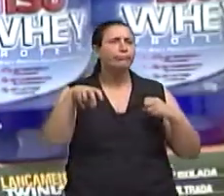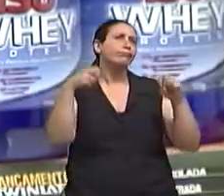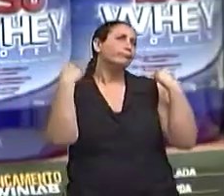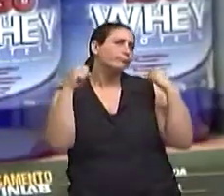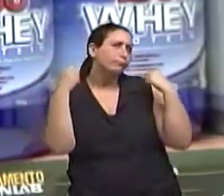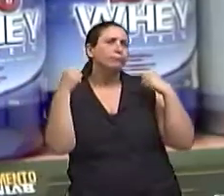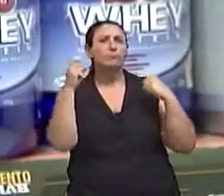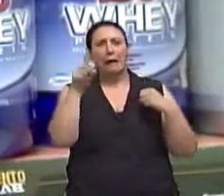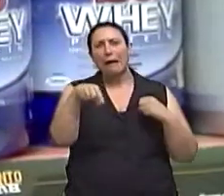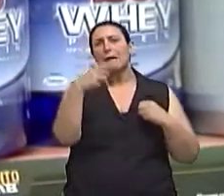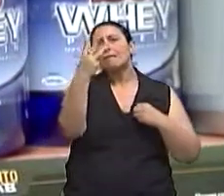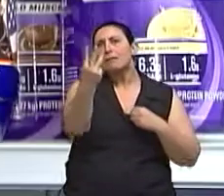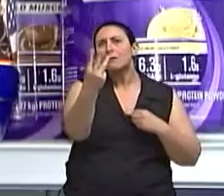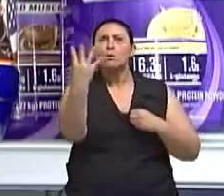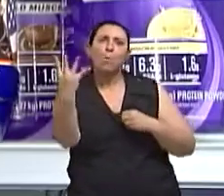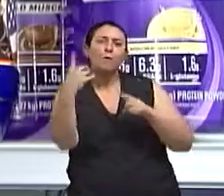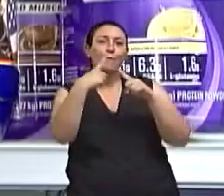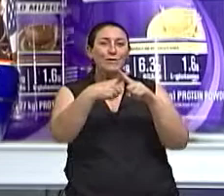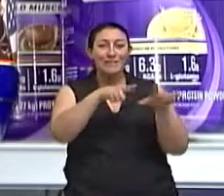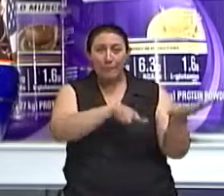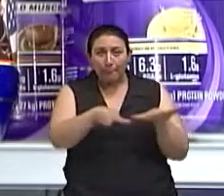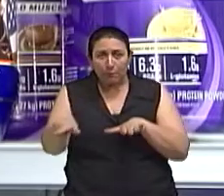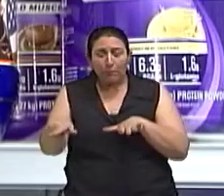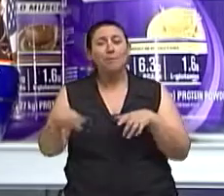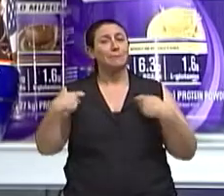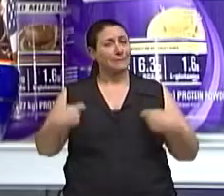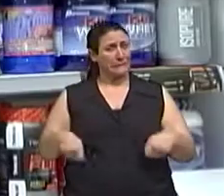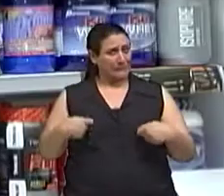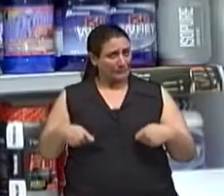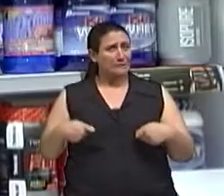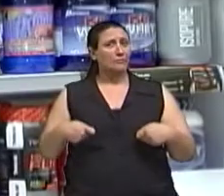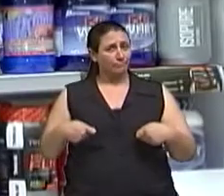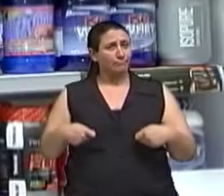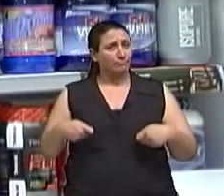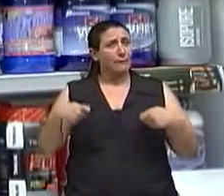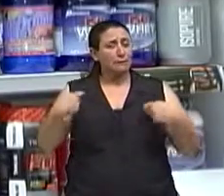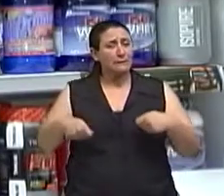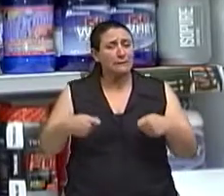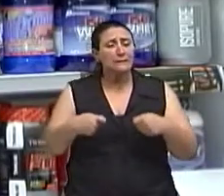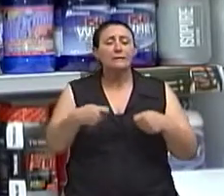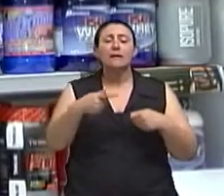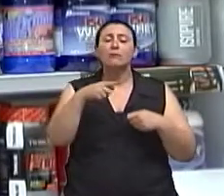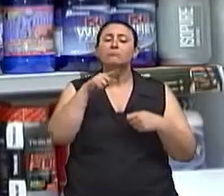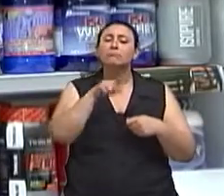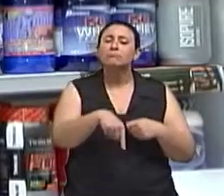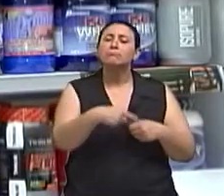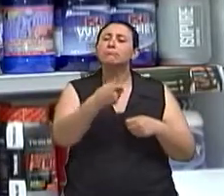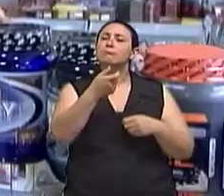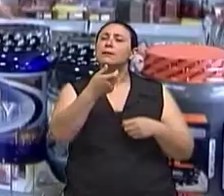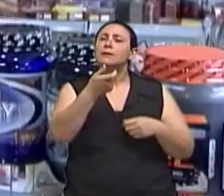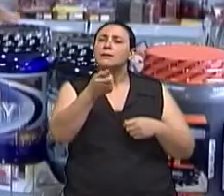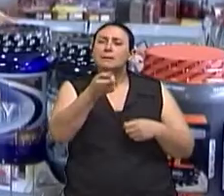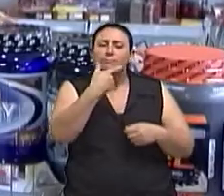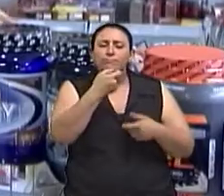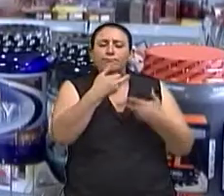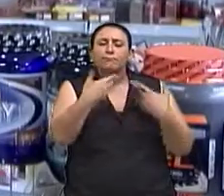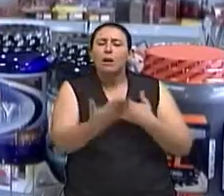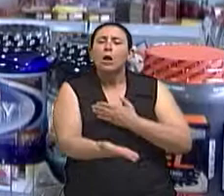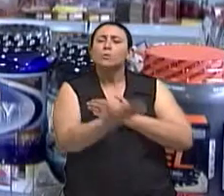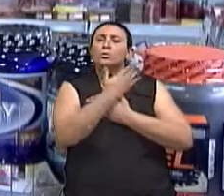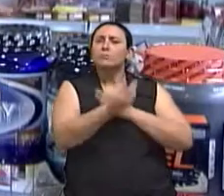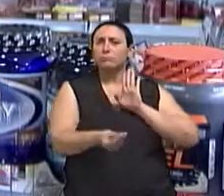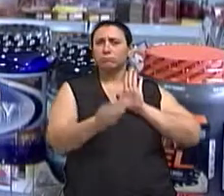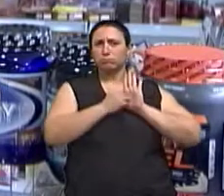3 a 4 vezes por semana, ele necessita de uma cota proteica maior do que um indivíduo que não pratica